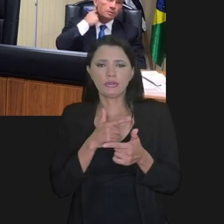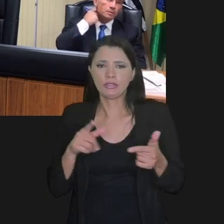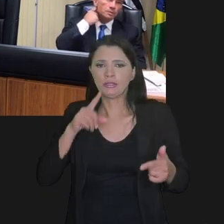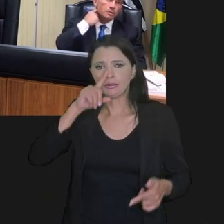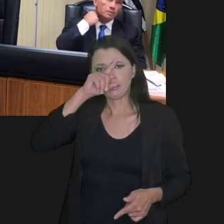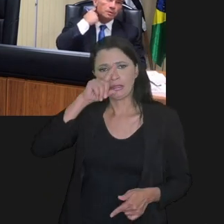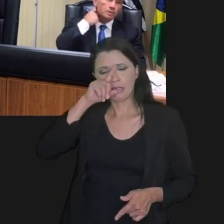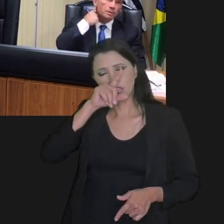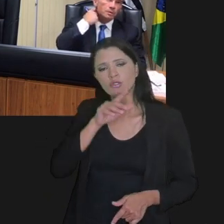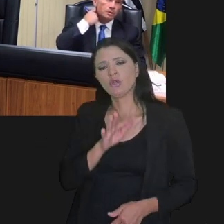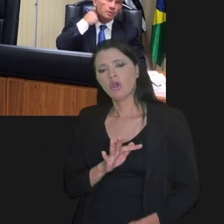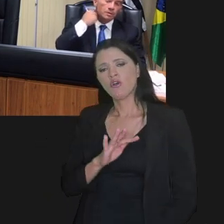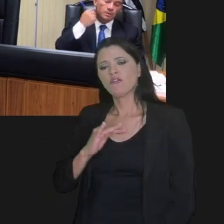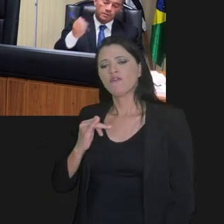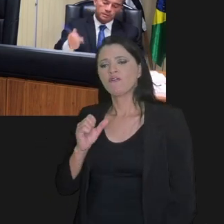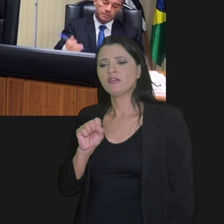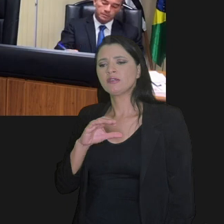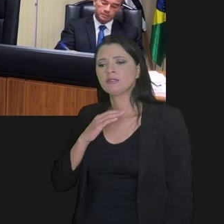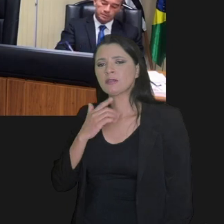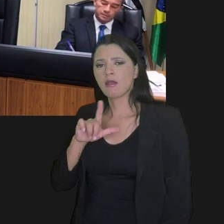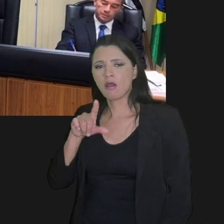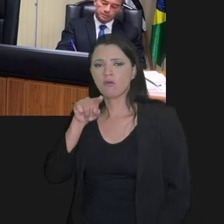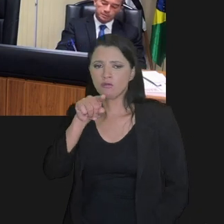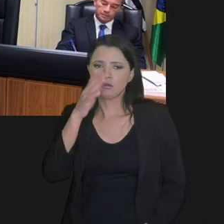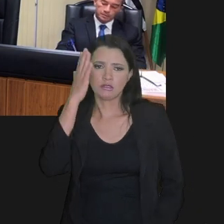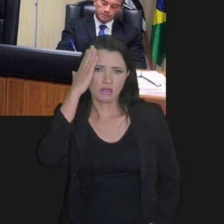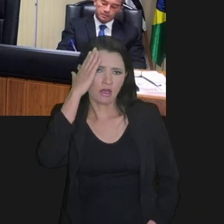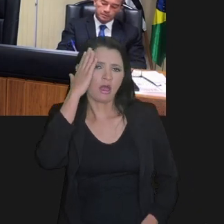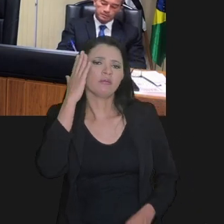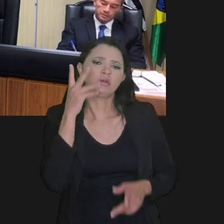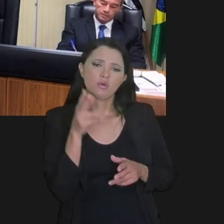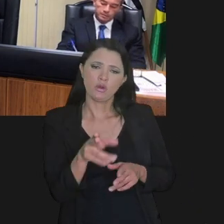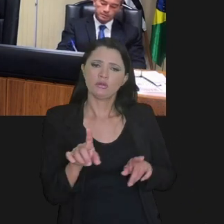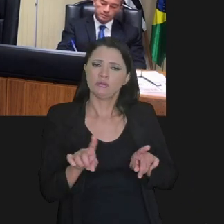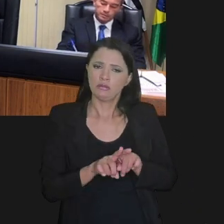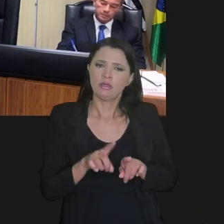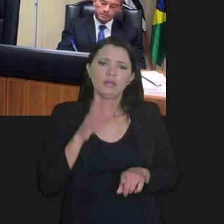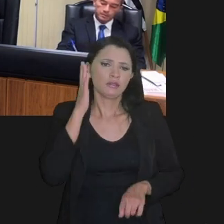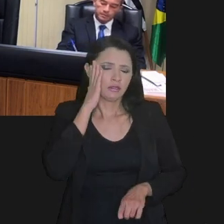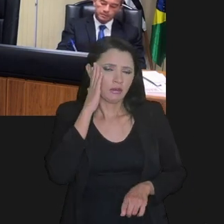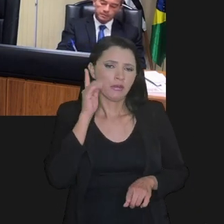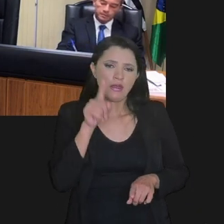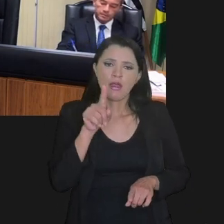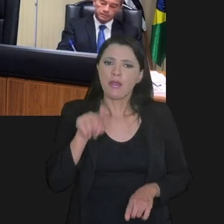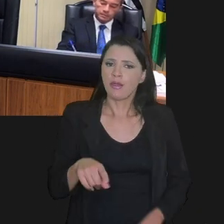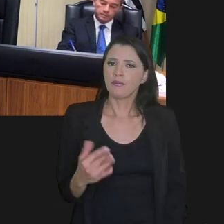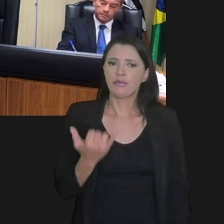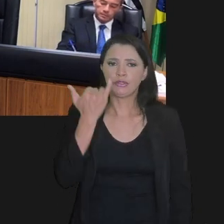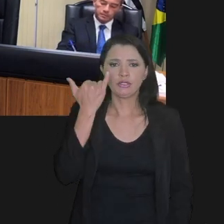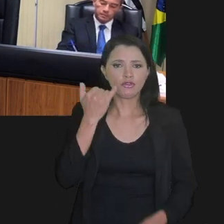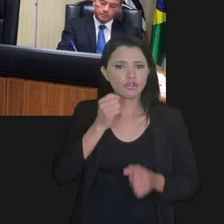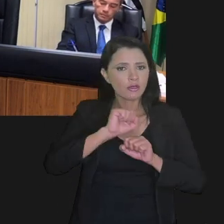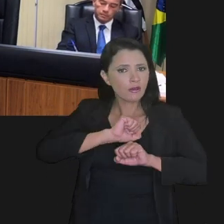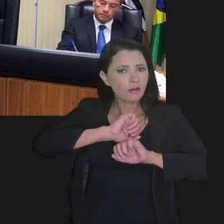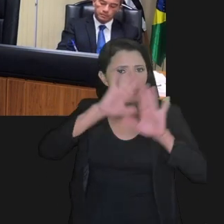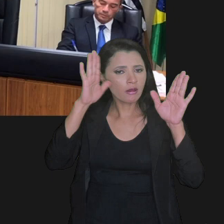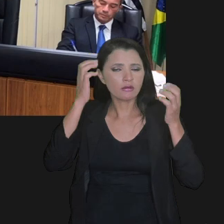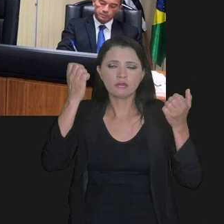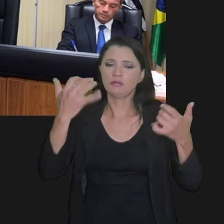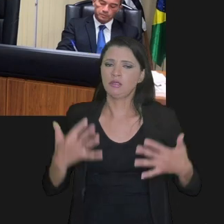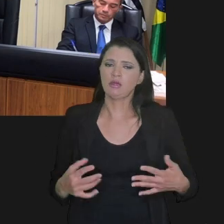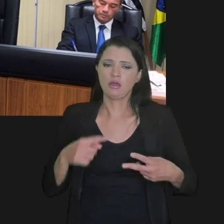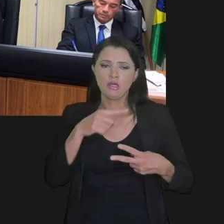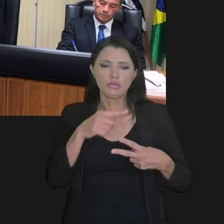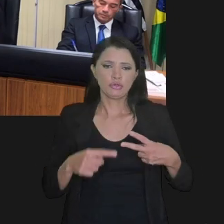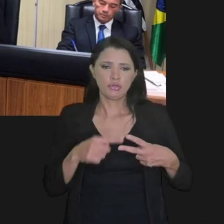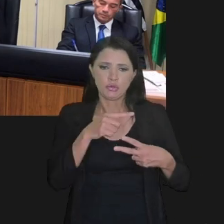conformidade sem risco fiscal. A gente sabe disso, acho que os senhores que estão nos assistindo também e é importante deixar isso claro.